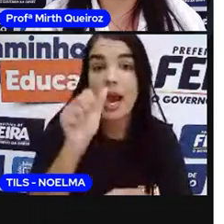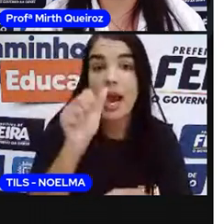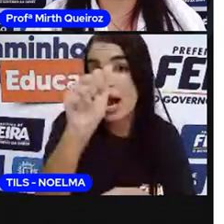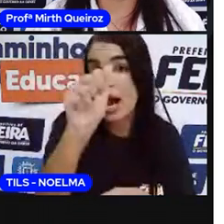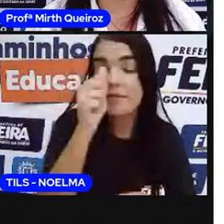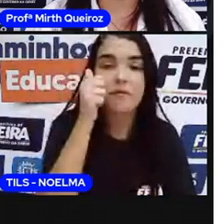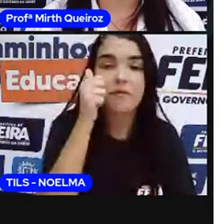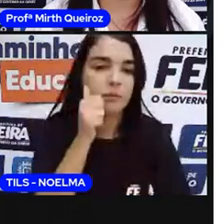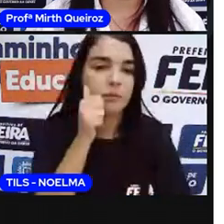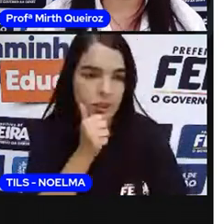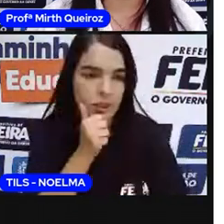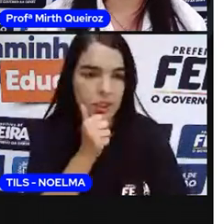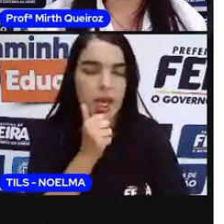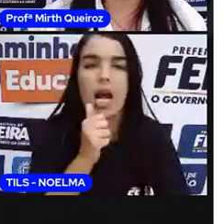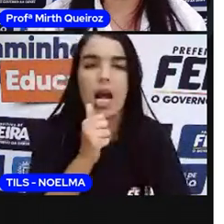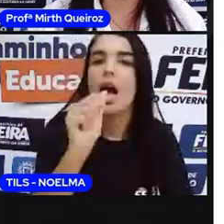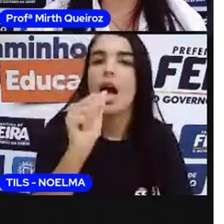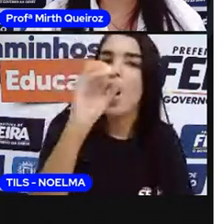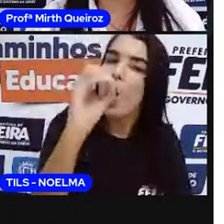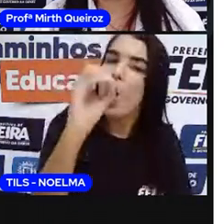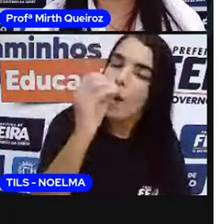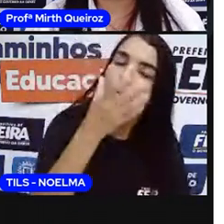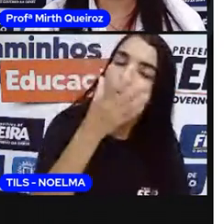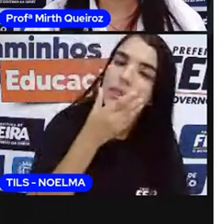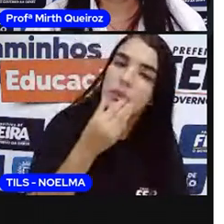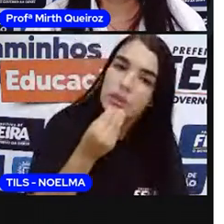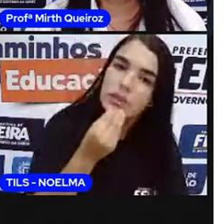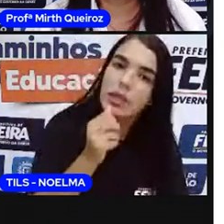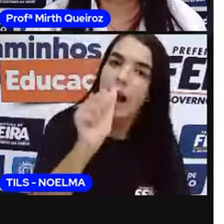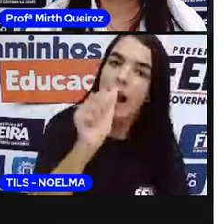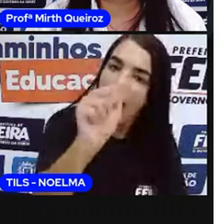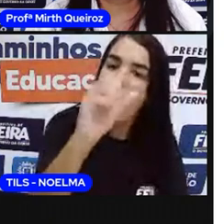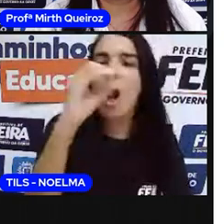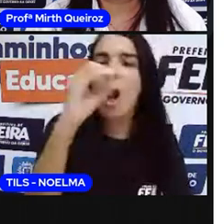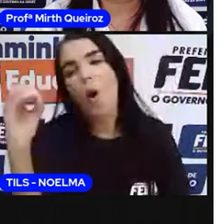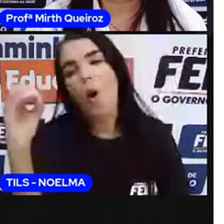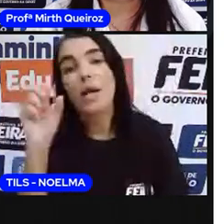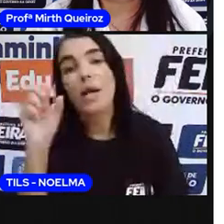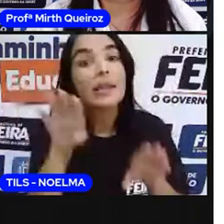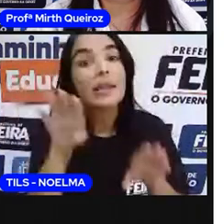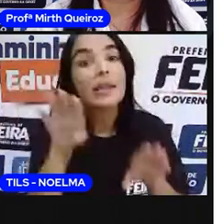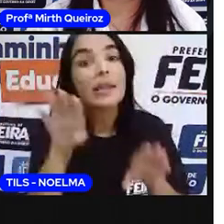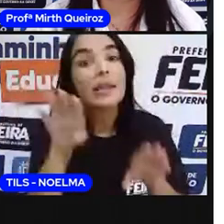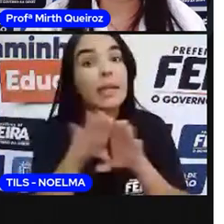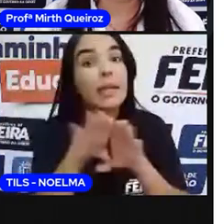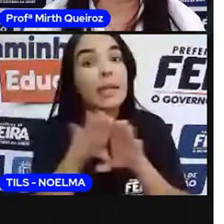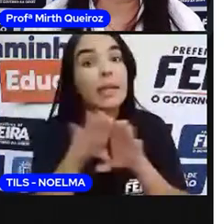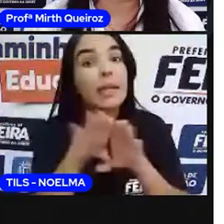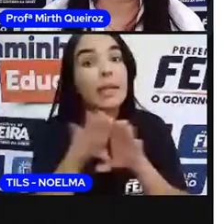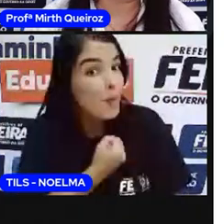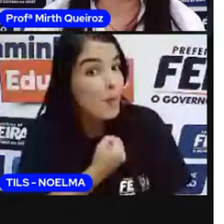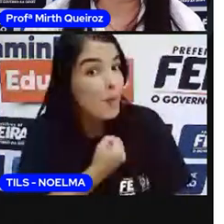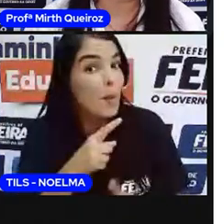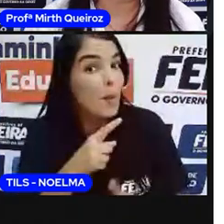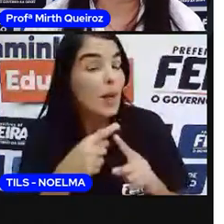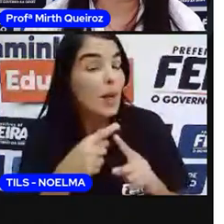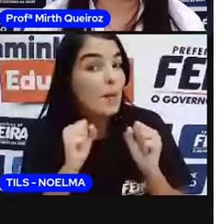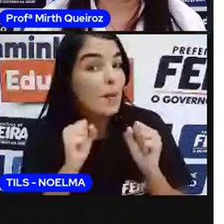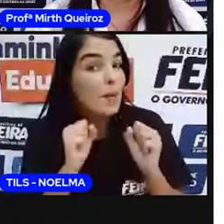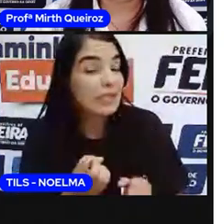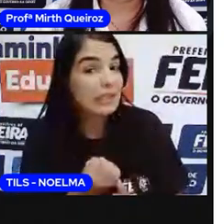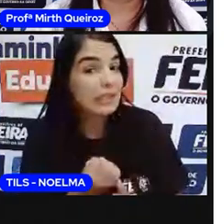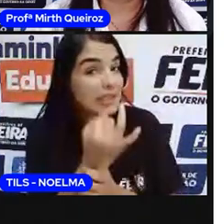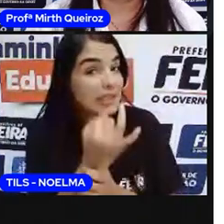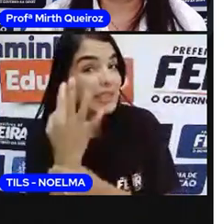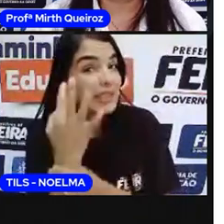menino. A menina ou masculino. E em números? Porque pode ser uma pessoa ou pode ser mais pessoas.